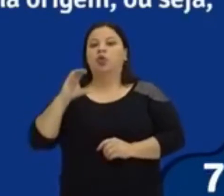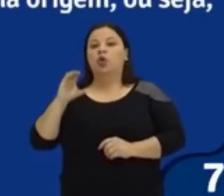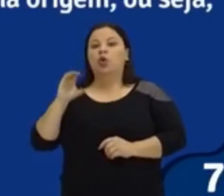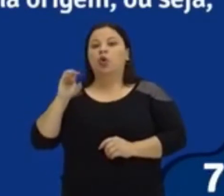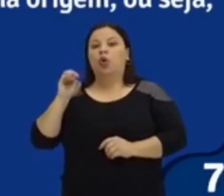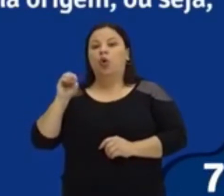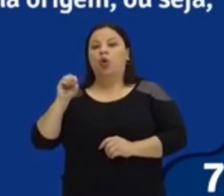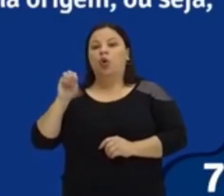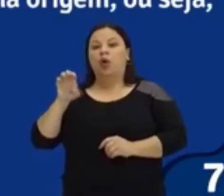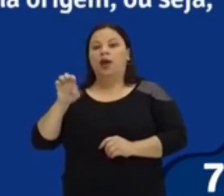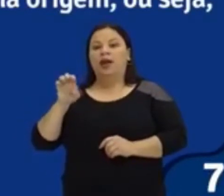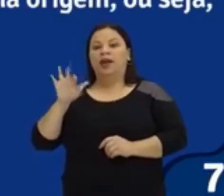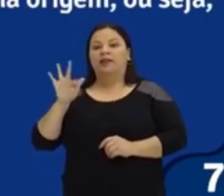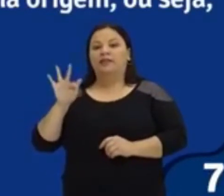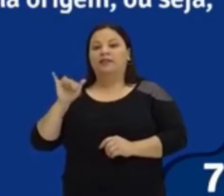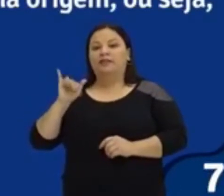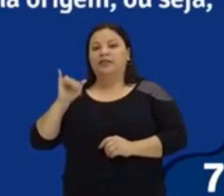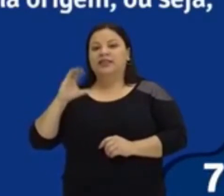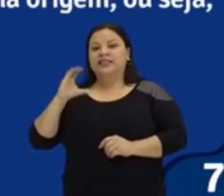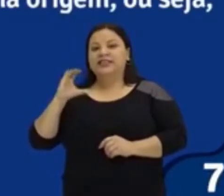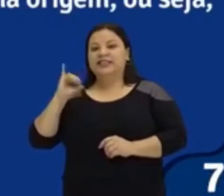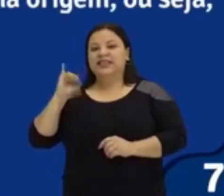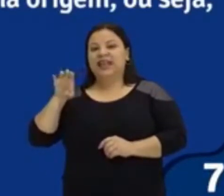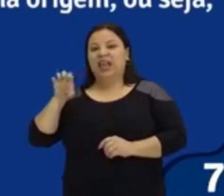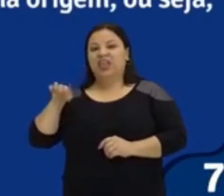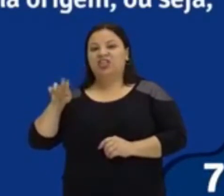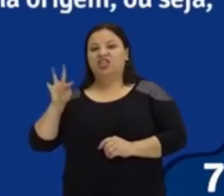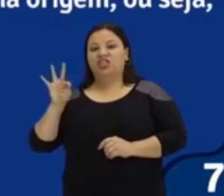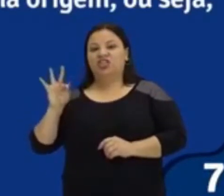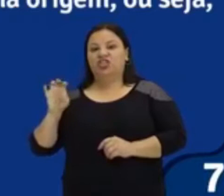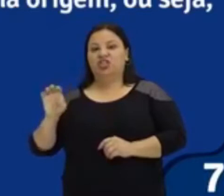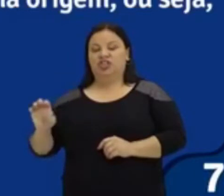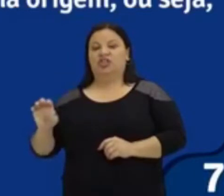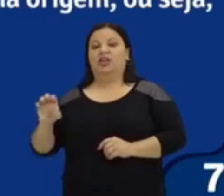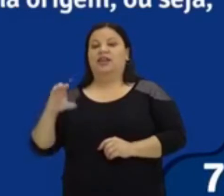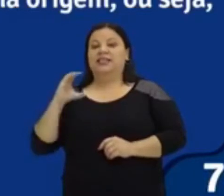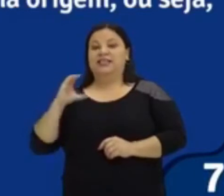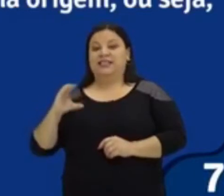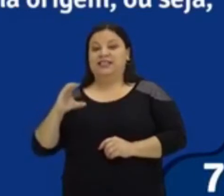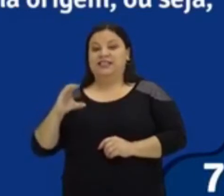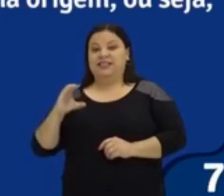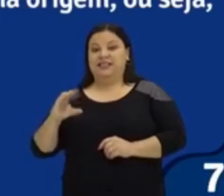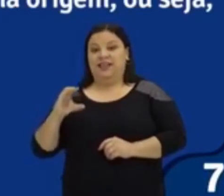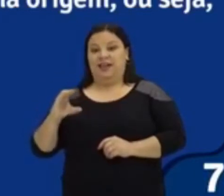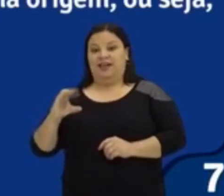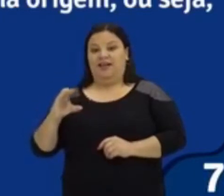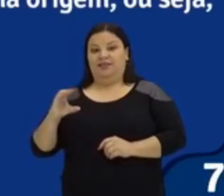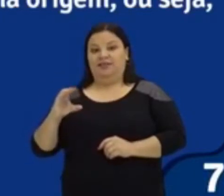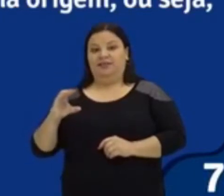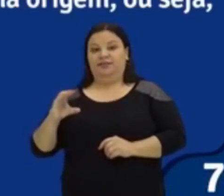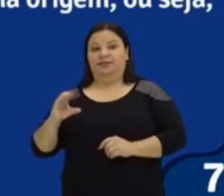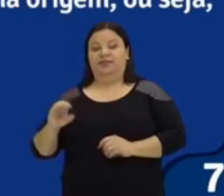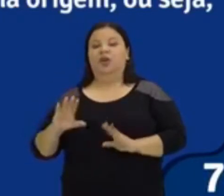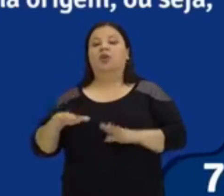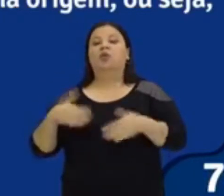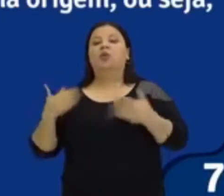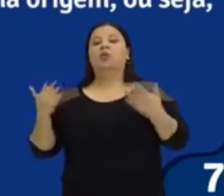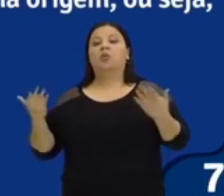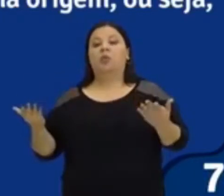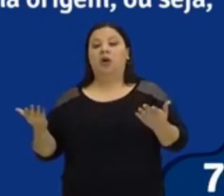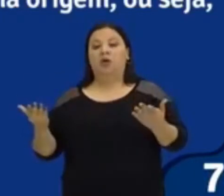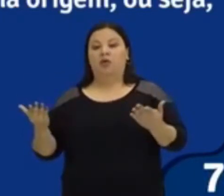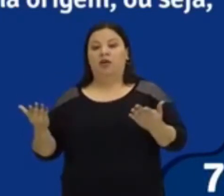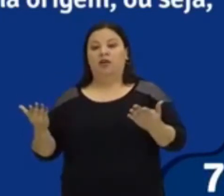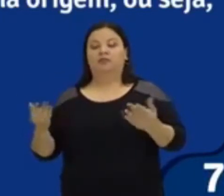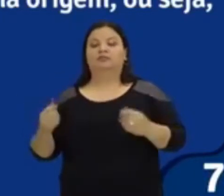o coeficiente C da função. Então já viu o A, agora o que tem aí, qual é a função do coeficiente C